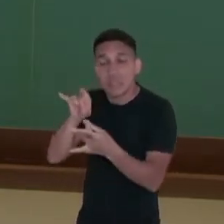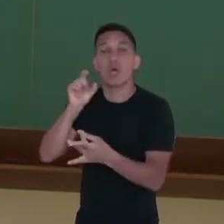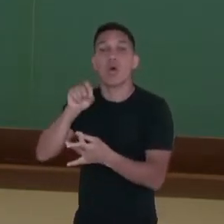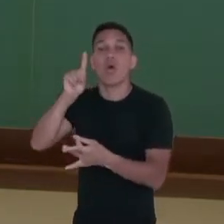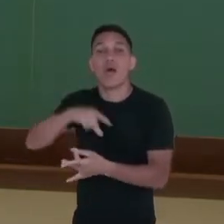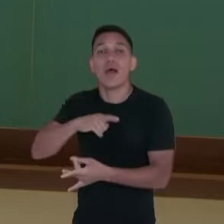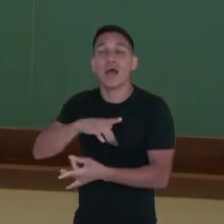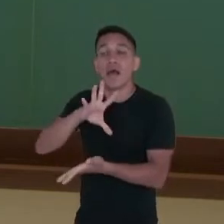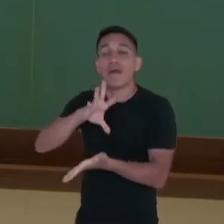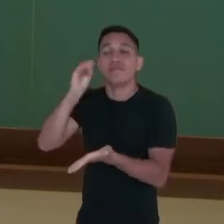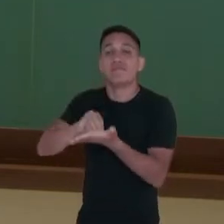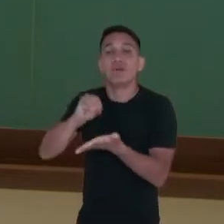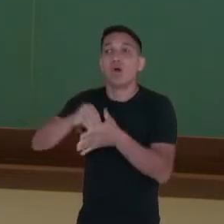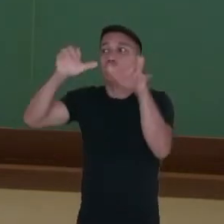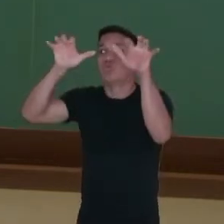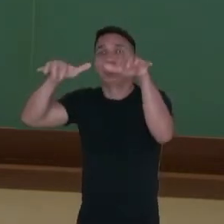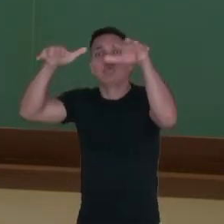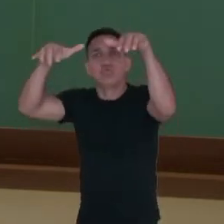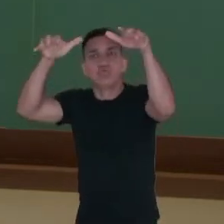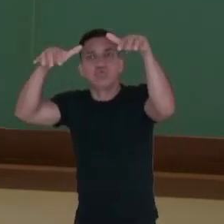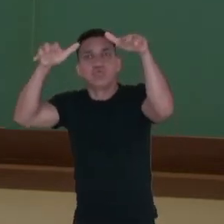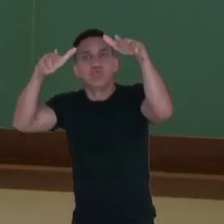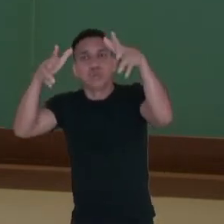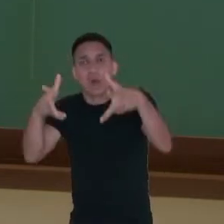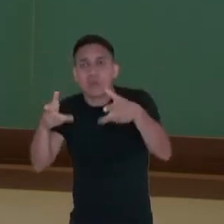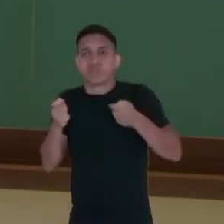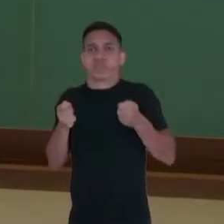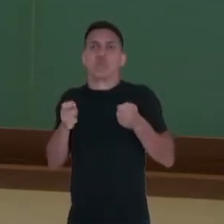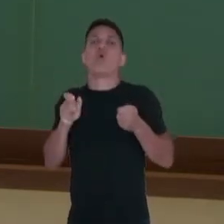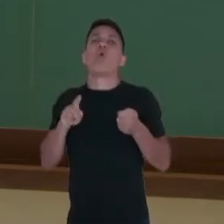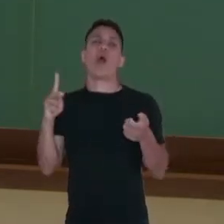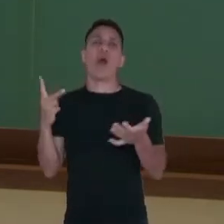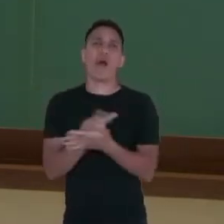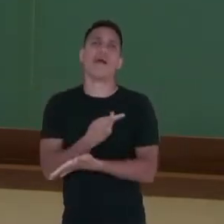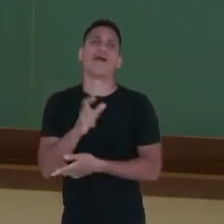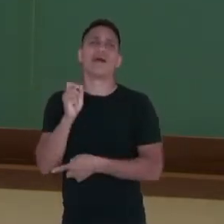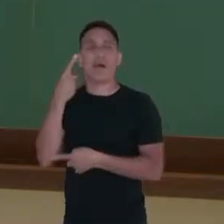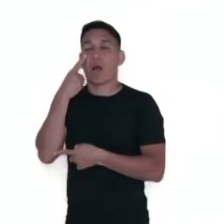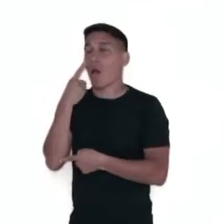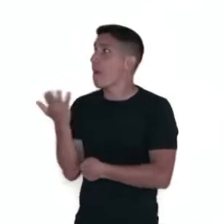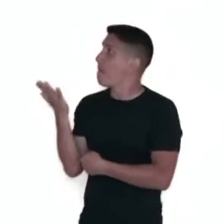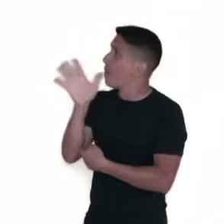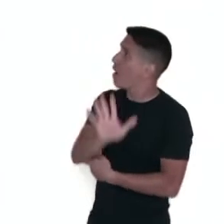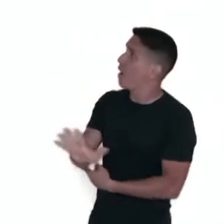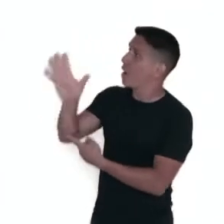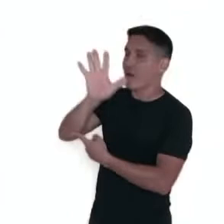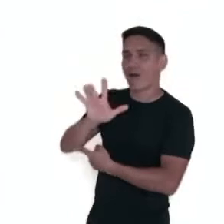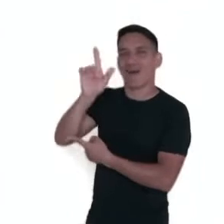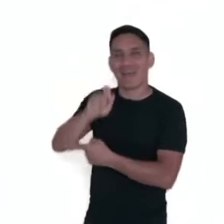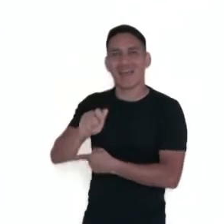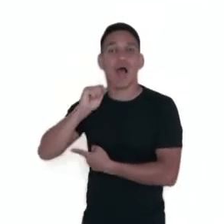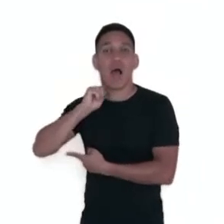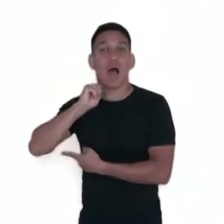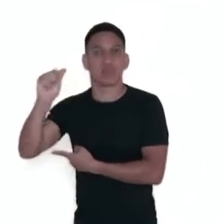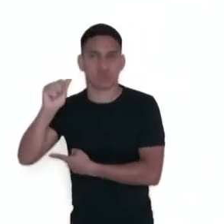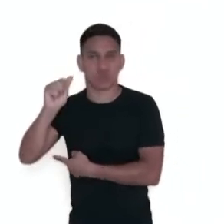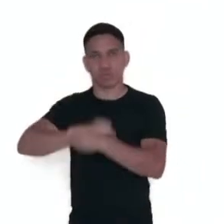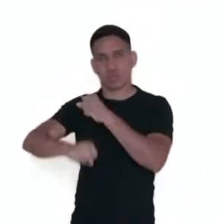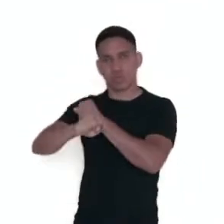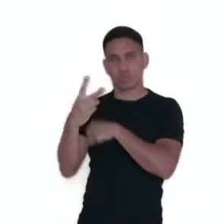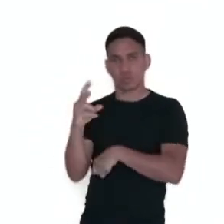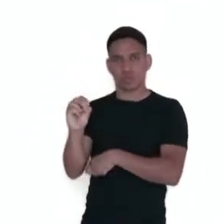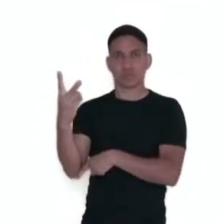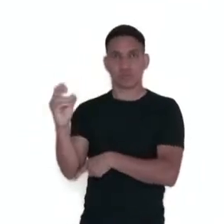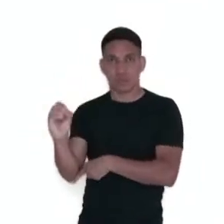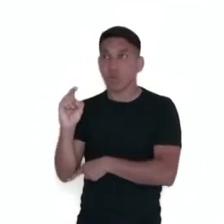problema da falta de chuvas, a crise hídrica, muito bem retratada nessa imagem de abril de 2020, que mostra a